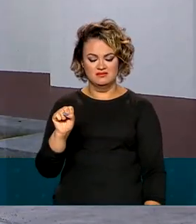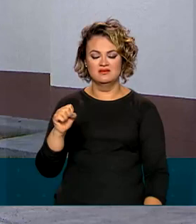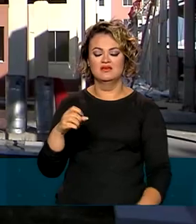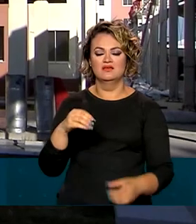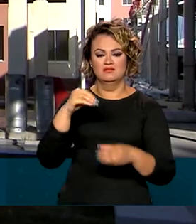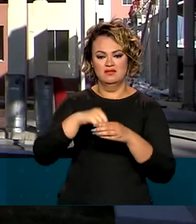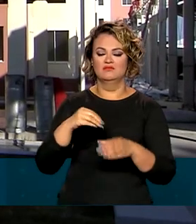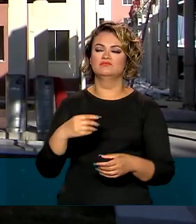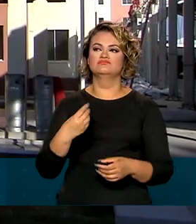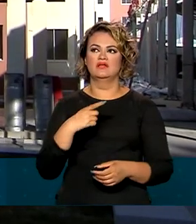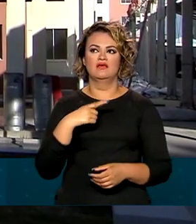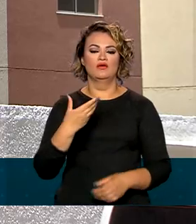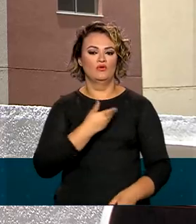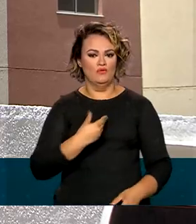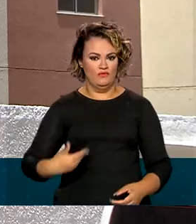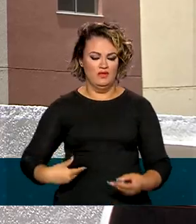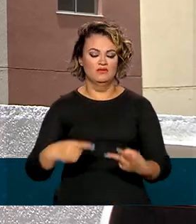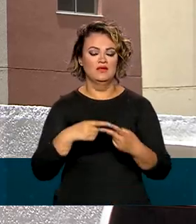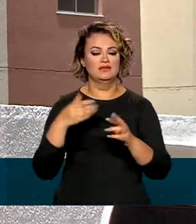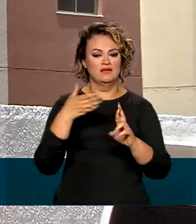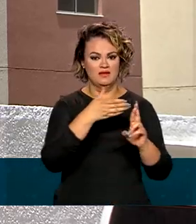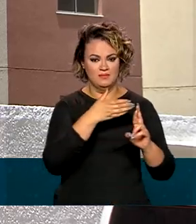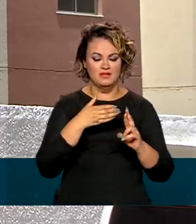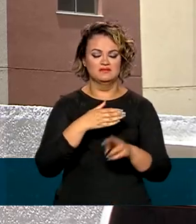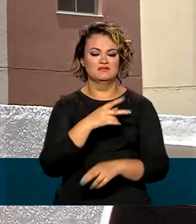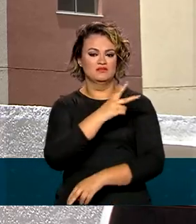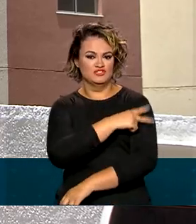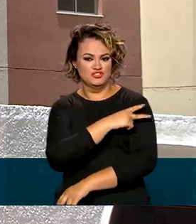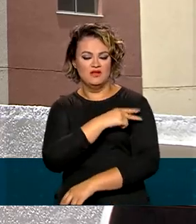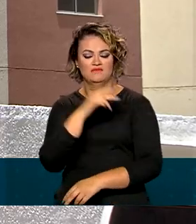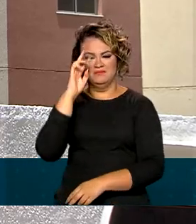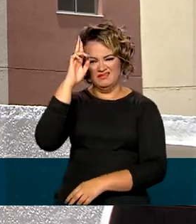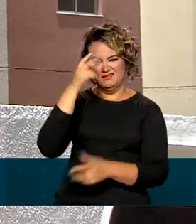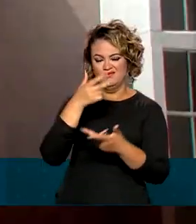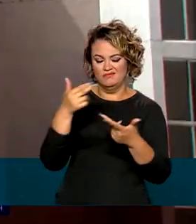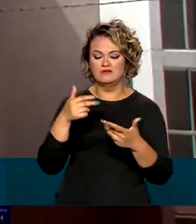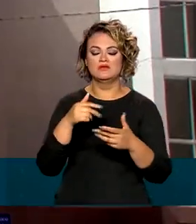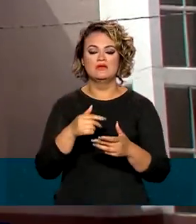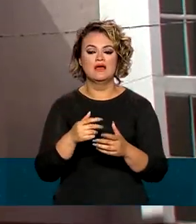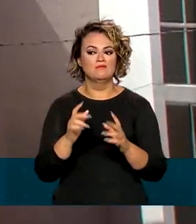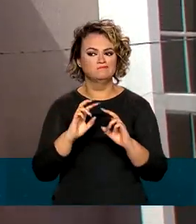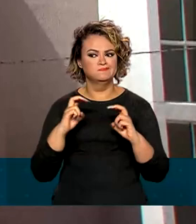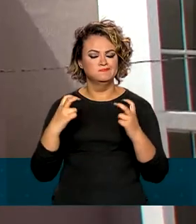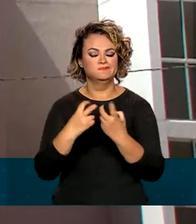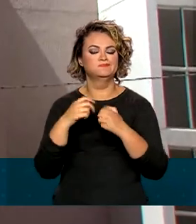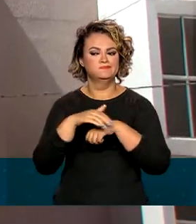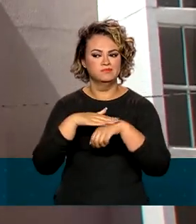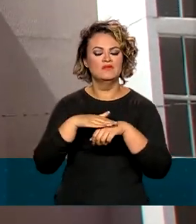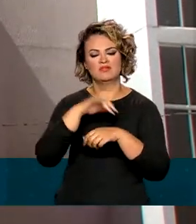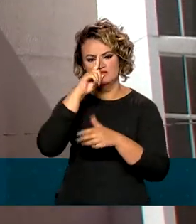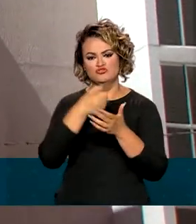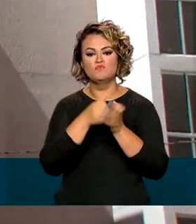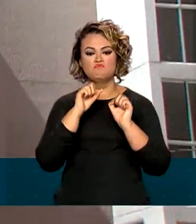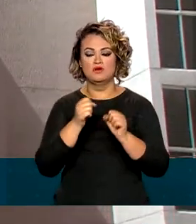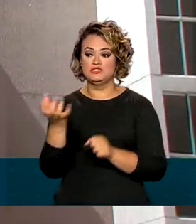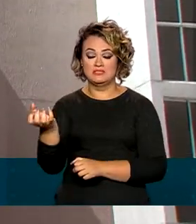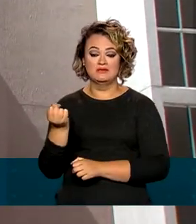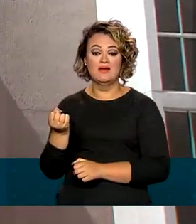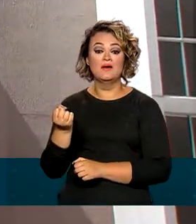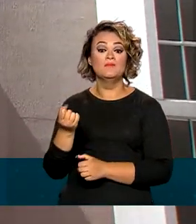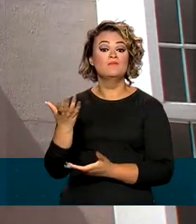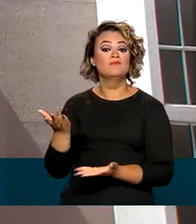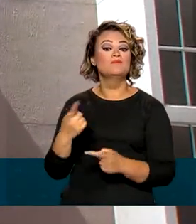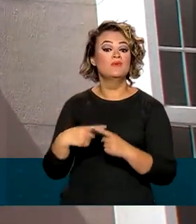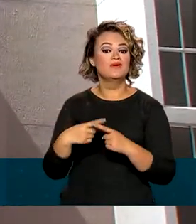governo, representantes dos empregados e dos patrões. A ideia, segundo o governo, é facilitar o acesso ao